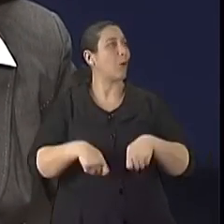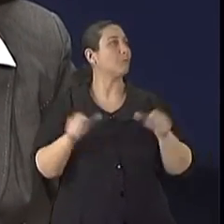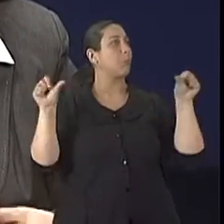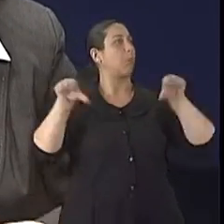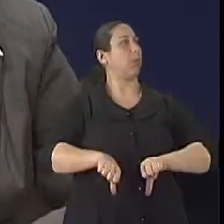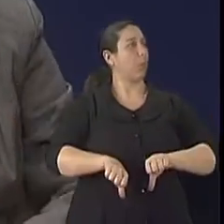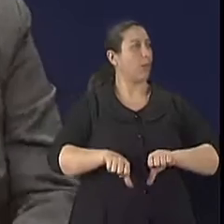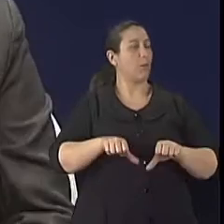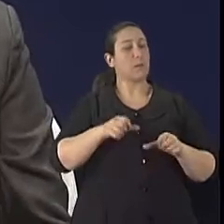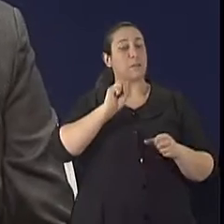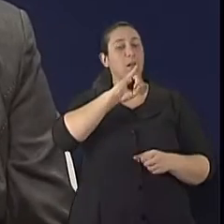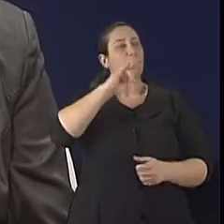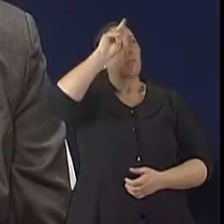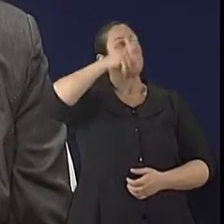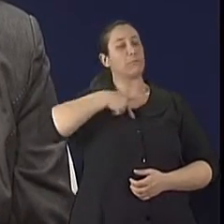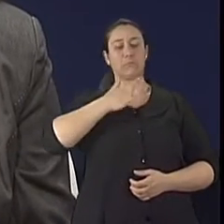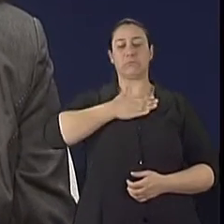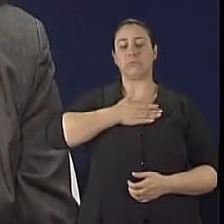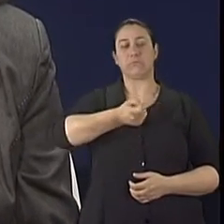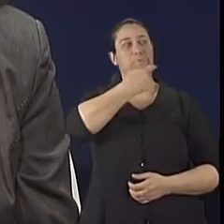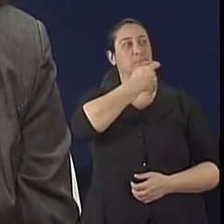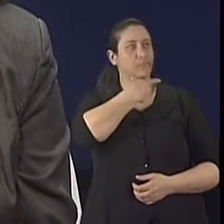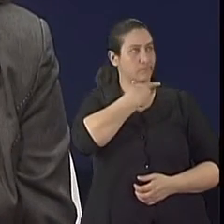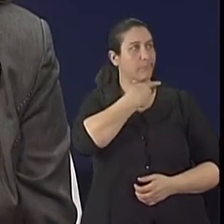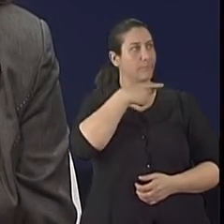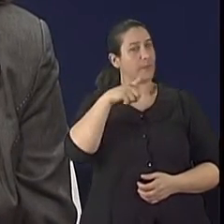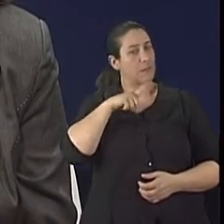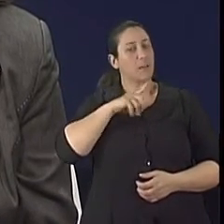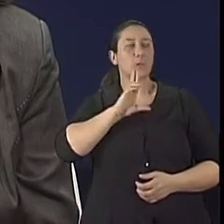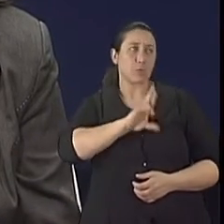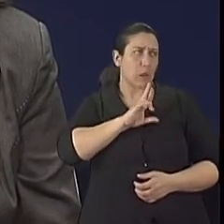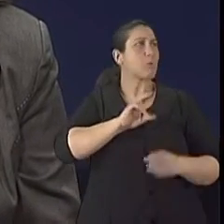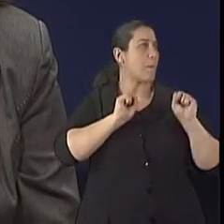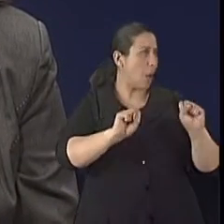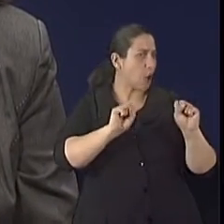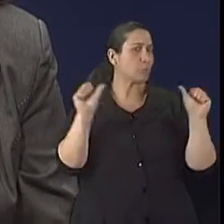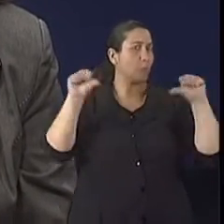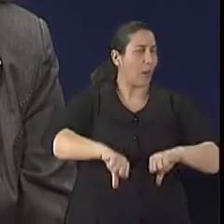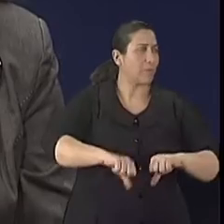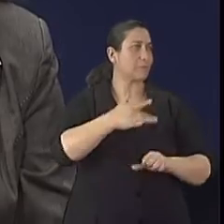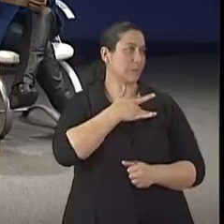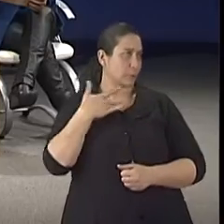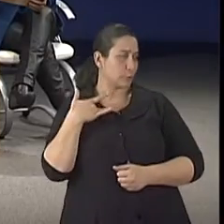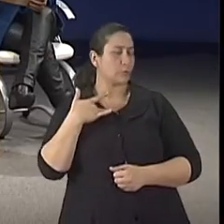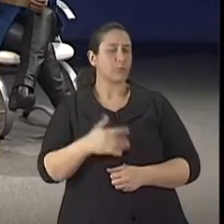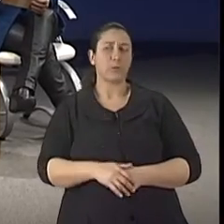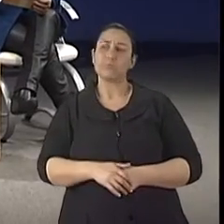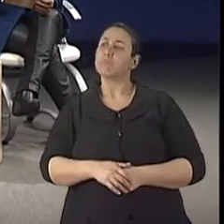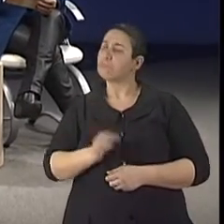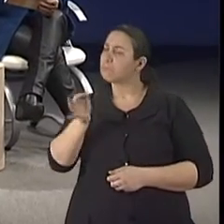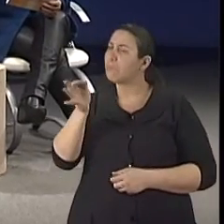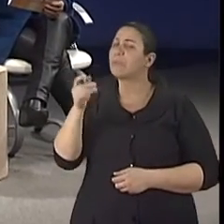automedicação, por exemplo, obter alguns resultados que podem piorar o seu estado de saúde. E isso a gente sabe que é